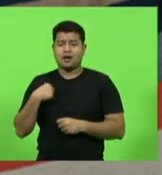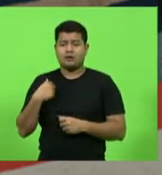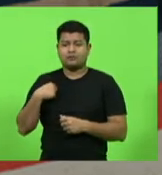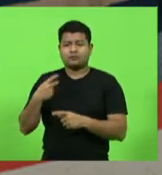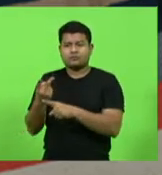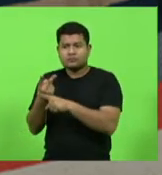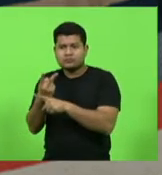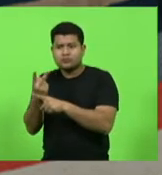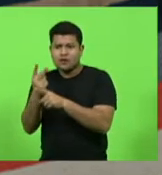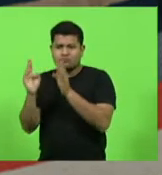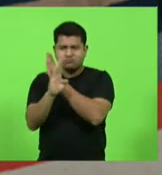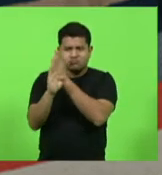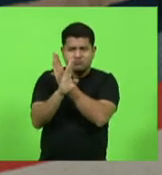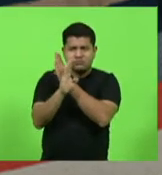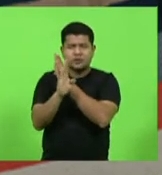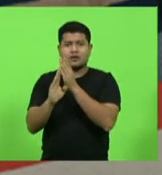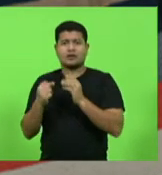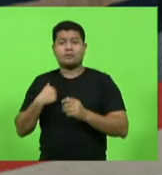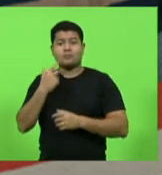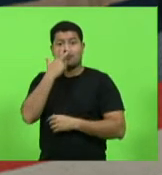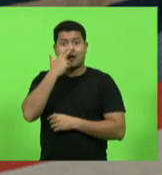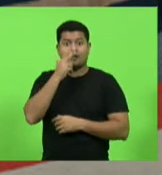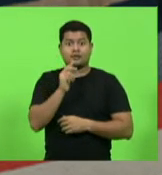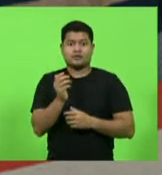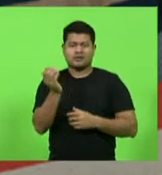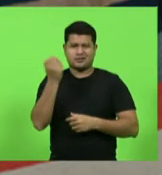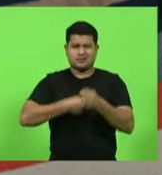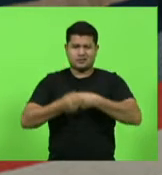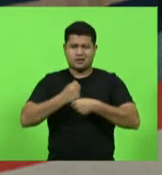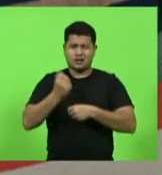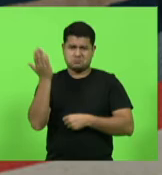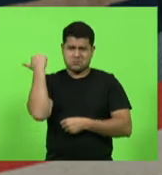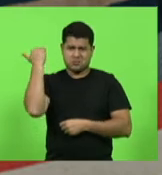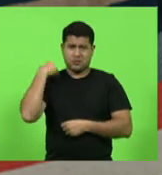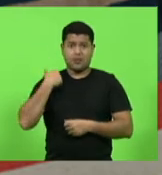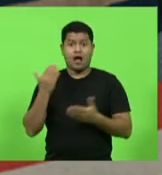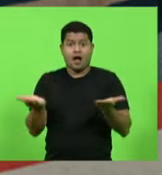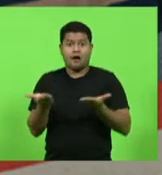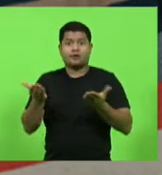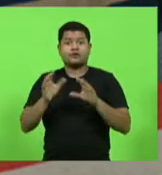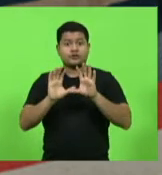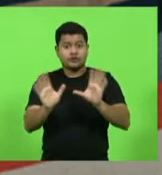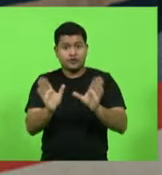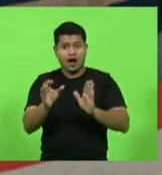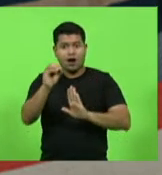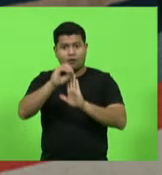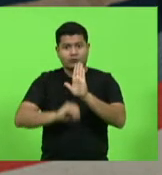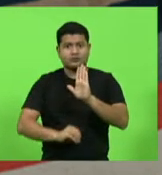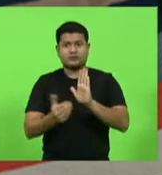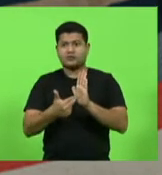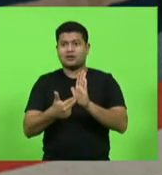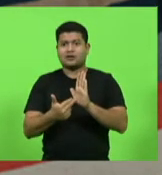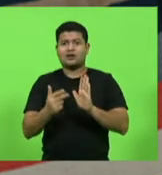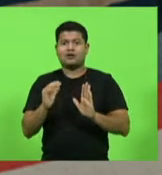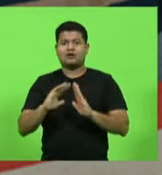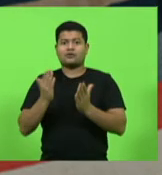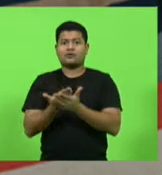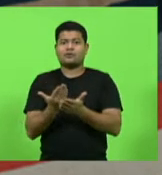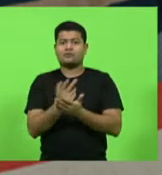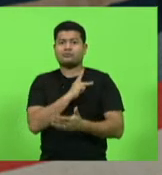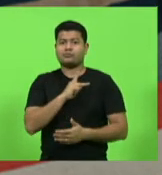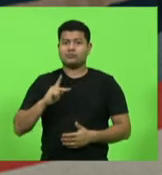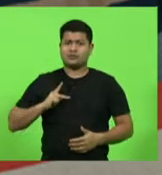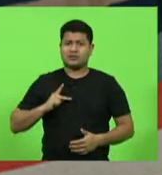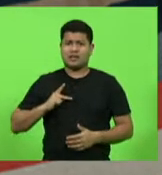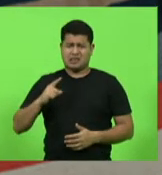naquela época, em 2020, parecia que eu estava falando uma bobagem, mas agora já está nos documentos oficiais das escolas públicas. E tem mais, será?